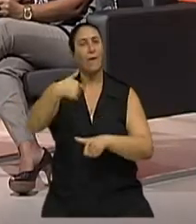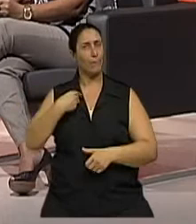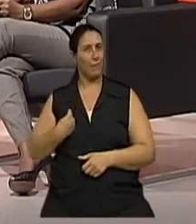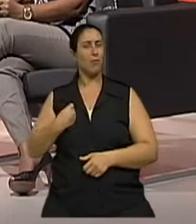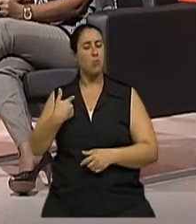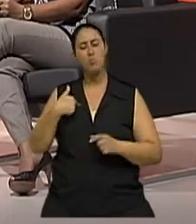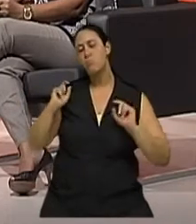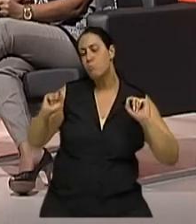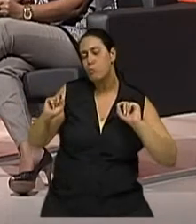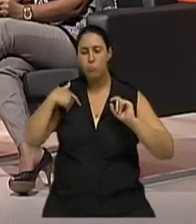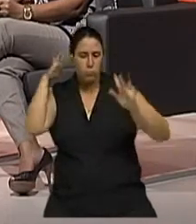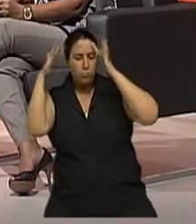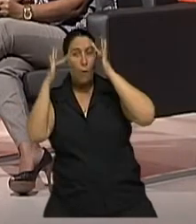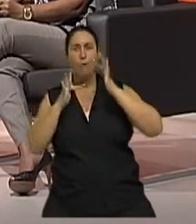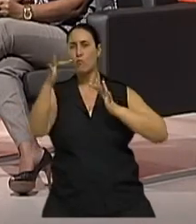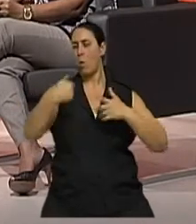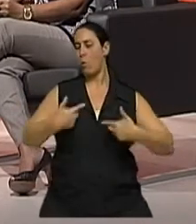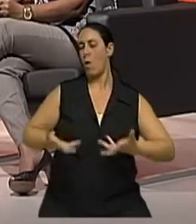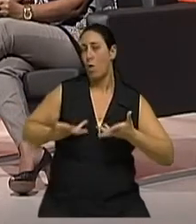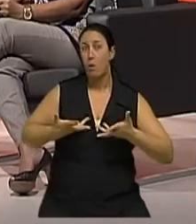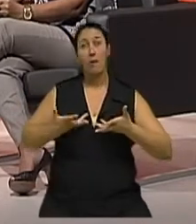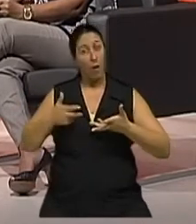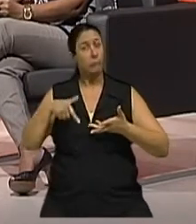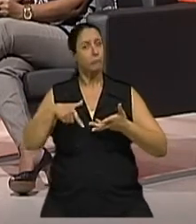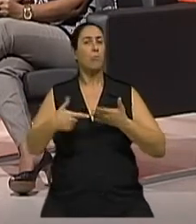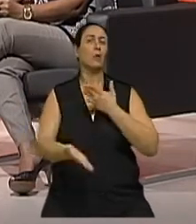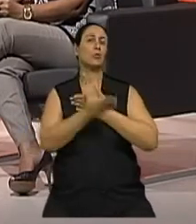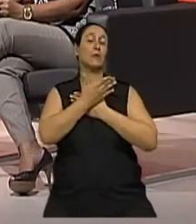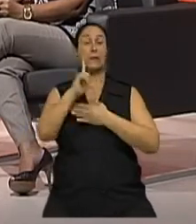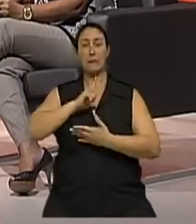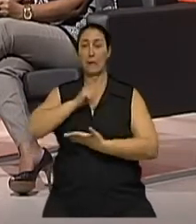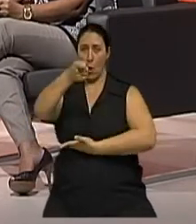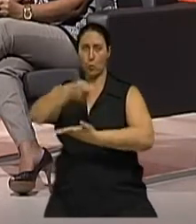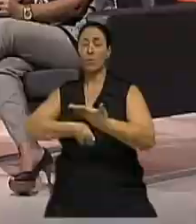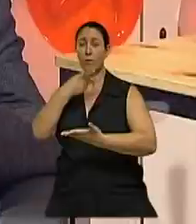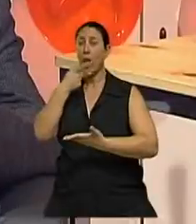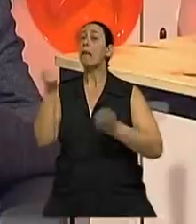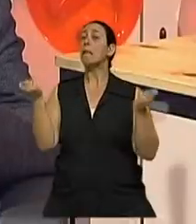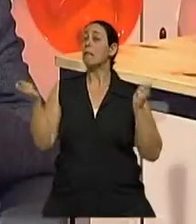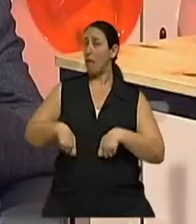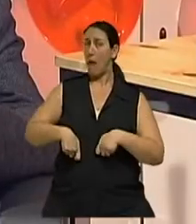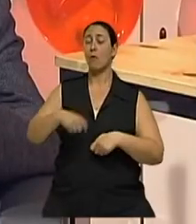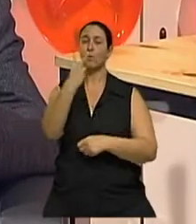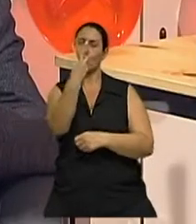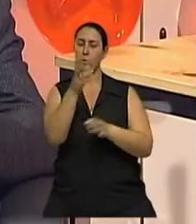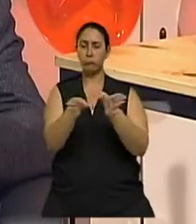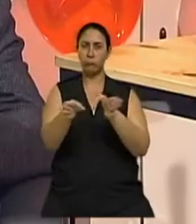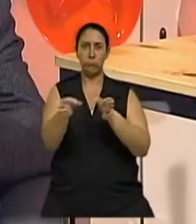de vida. Então, quem que há, e segundo esse autor, existiam duas maneiras de melhorar a qualidade de vida. Uma seria